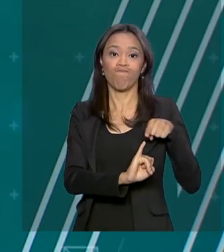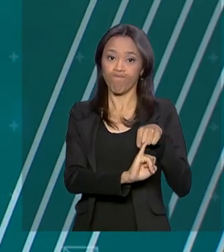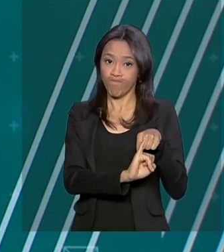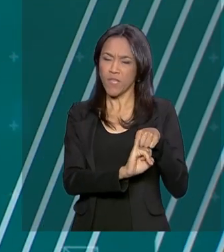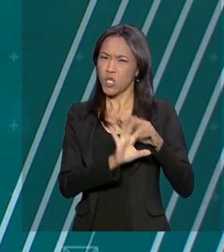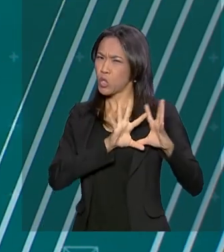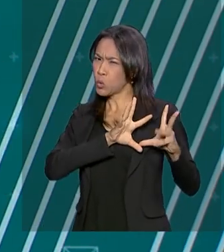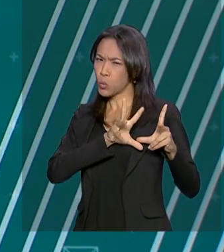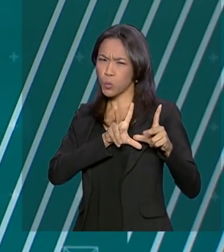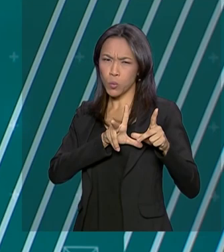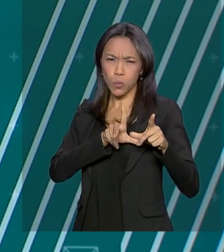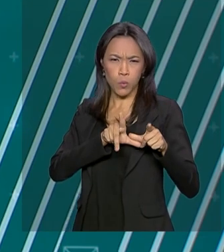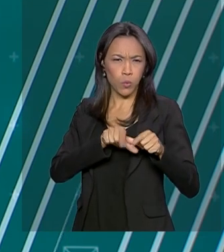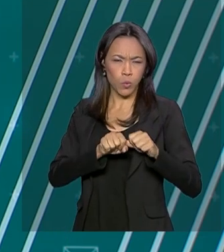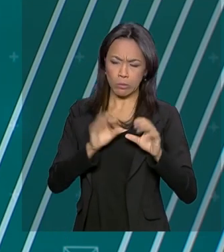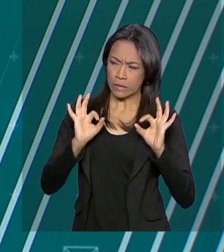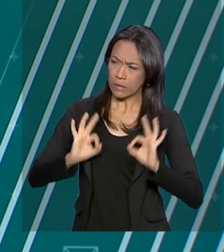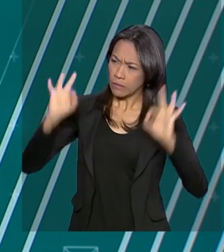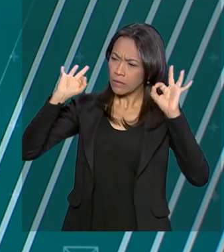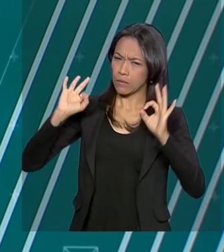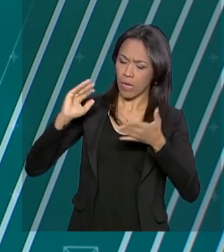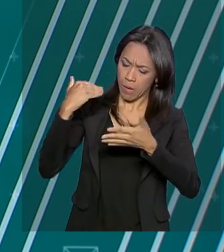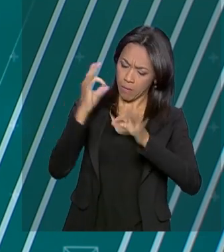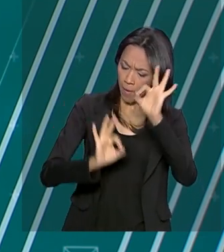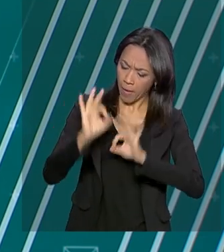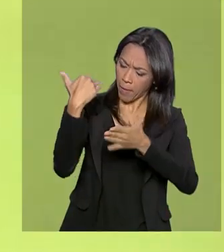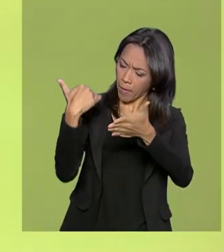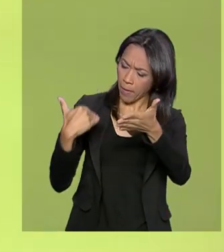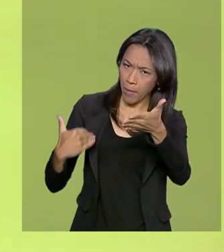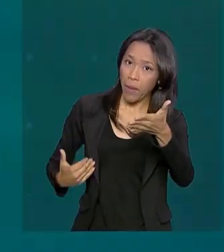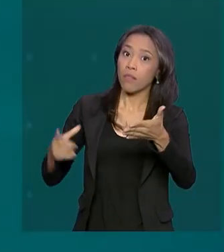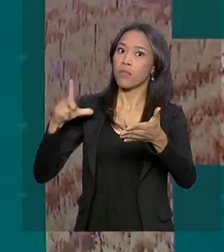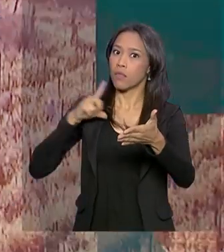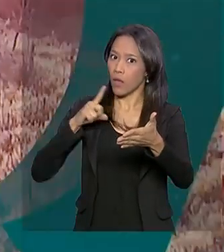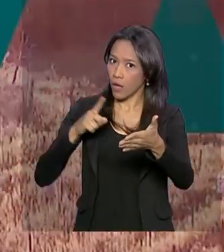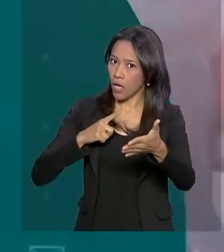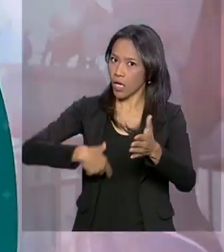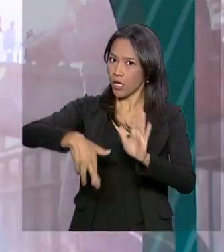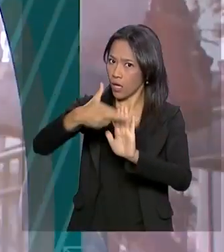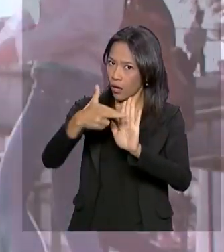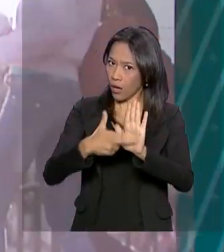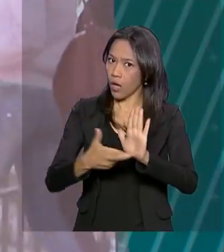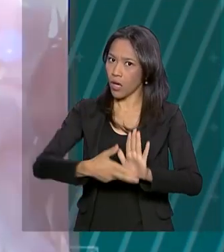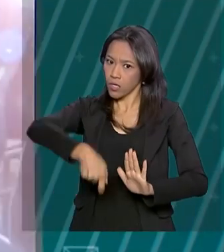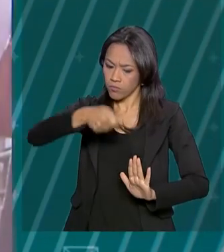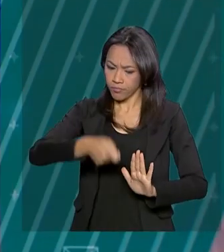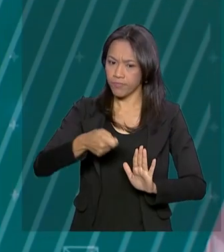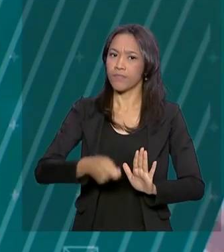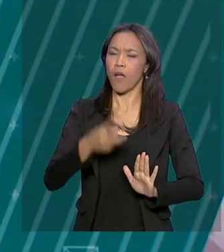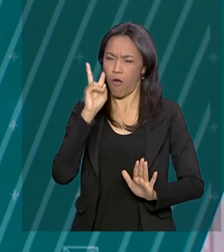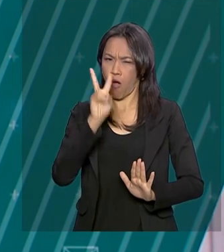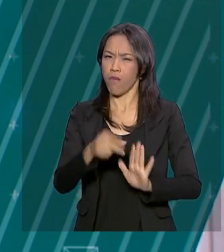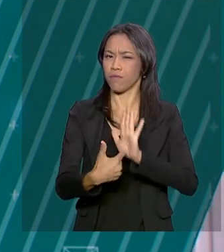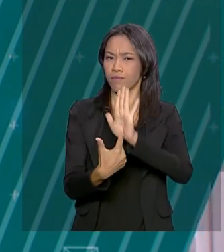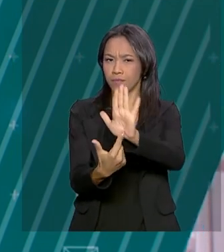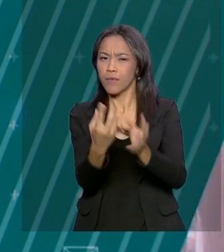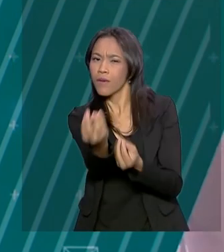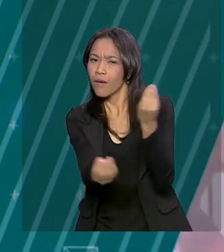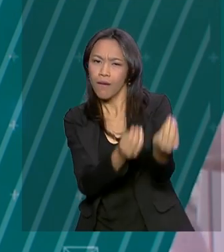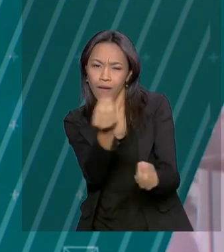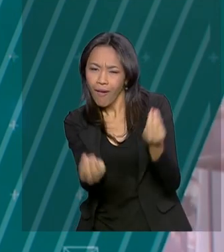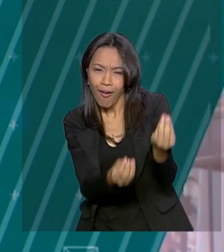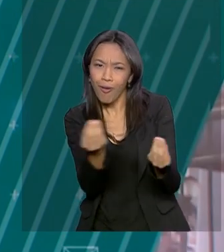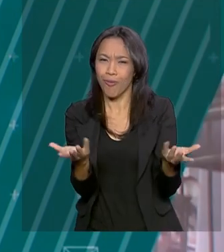E para que tudo corra conforme o planejado, a equipe mantém um rigoroso treinamento. E agora vamos mostrar para você